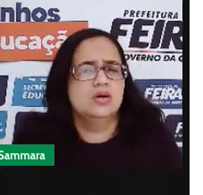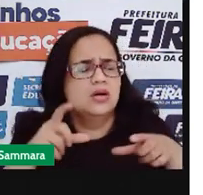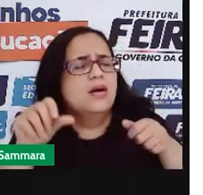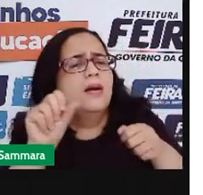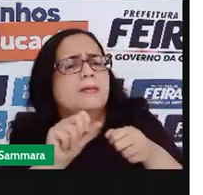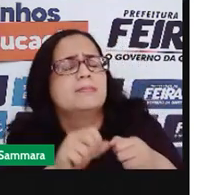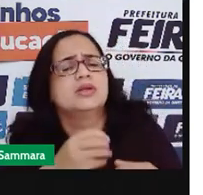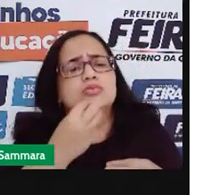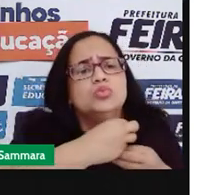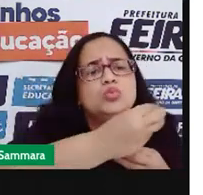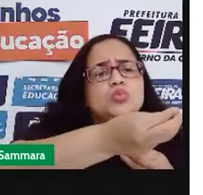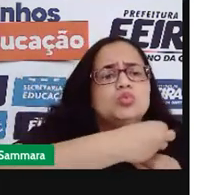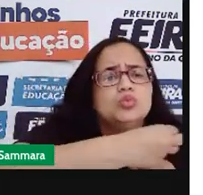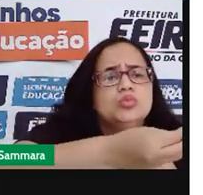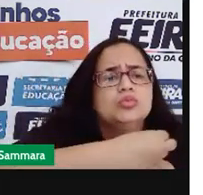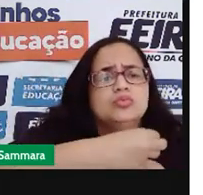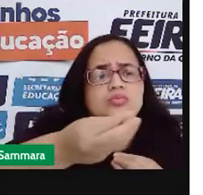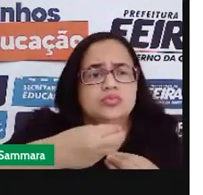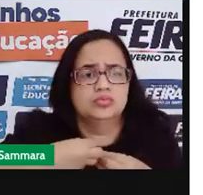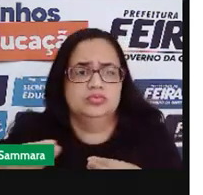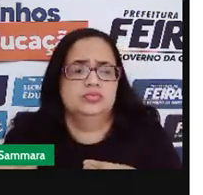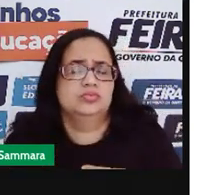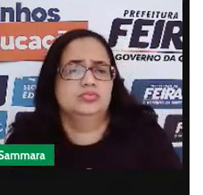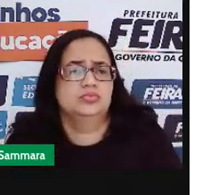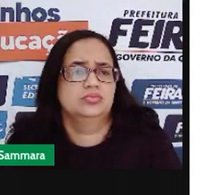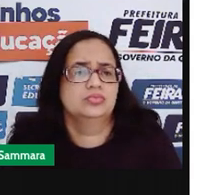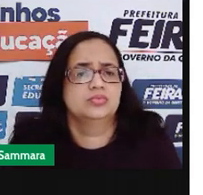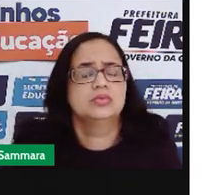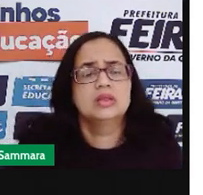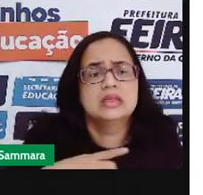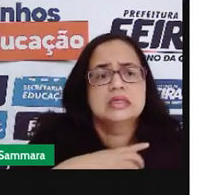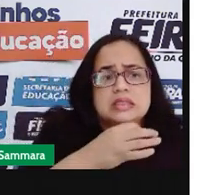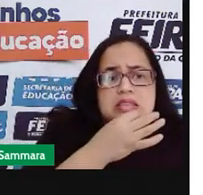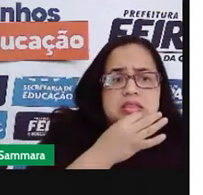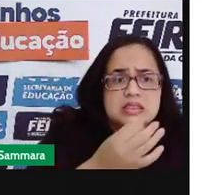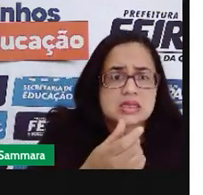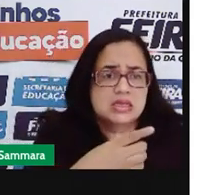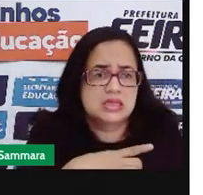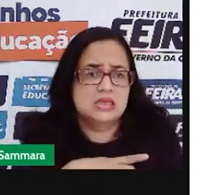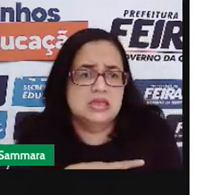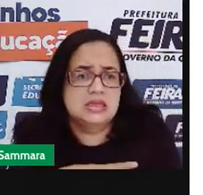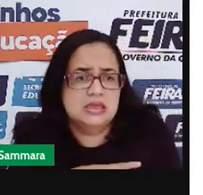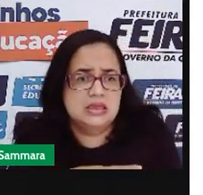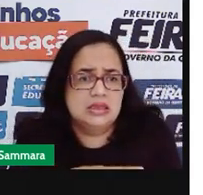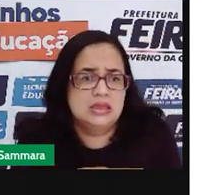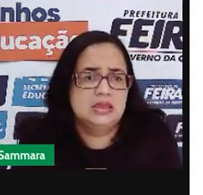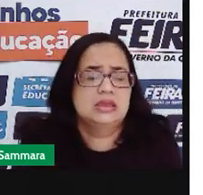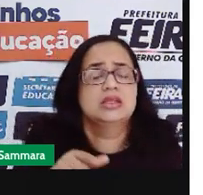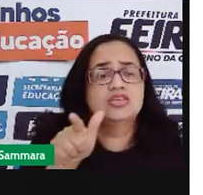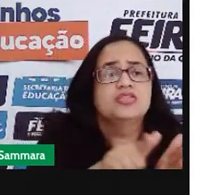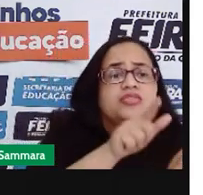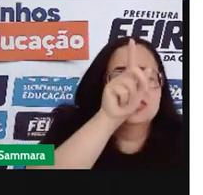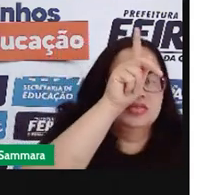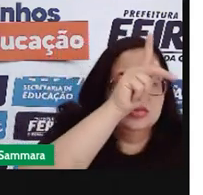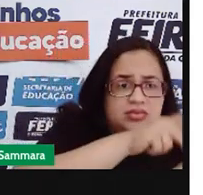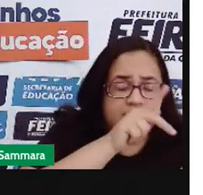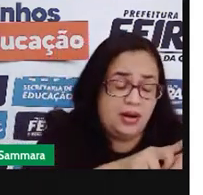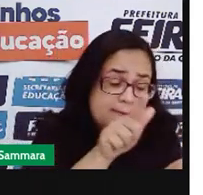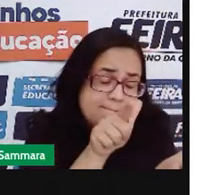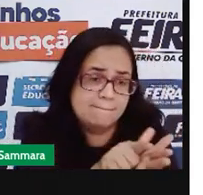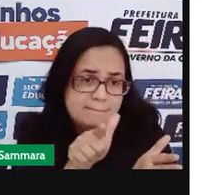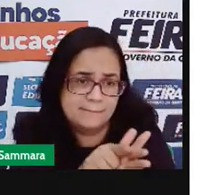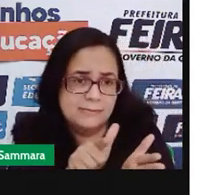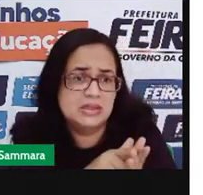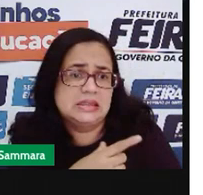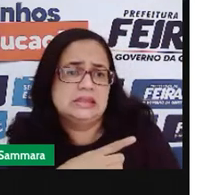Onde nós poderíamos fazer essa panfletagem? Tipo, se fosse ele, o panfleto de verdade, aquele que é de papel que